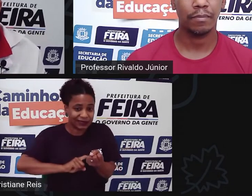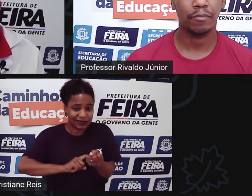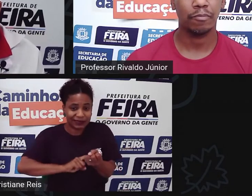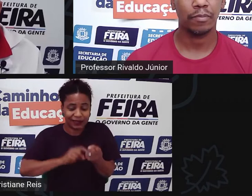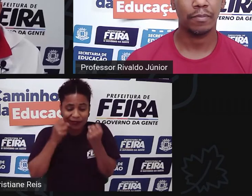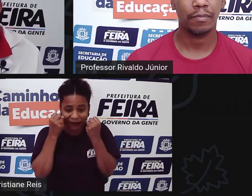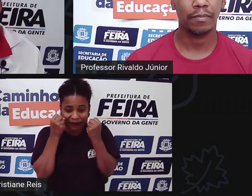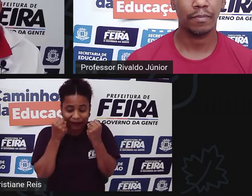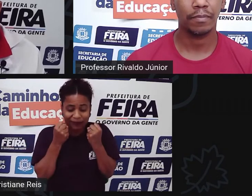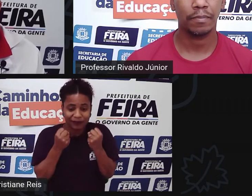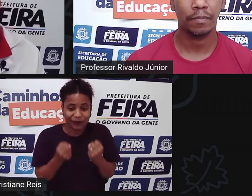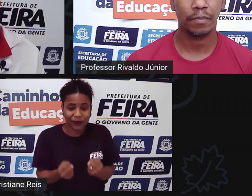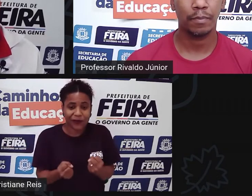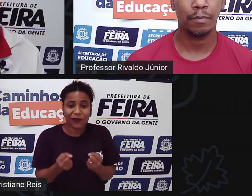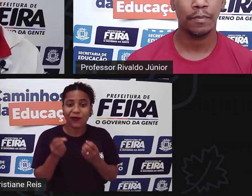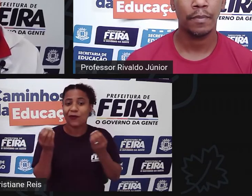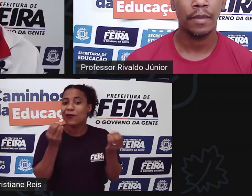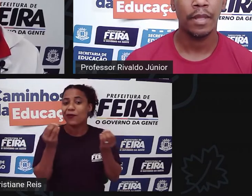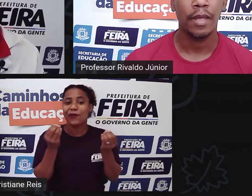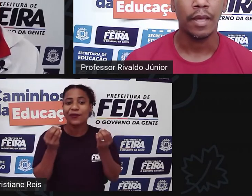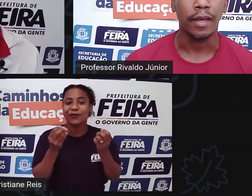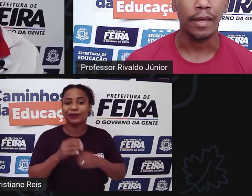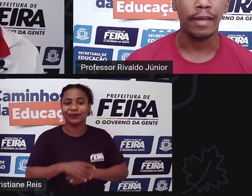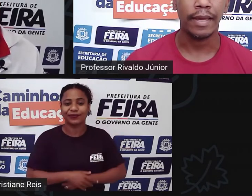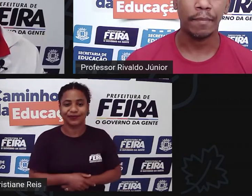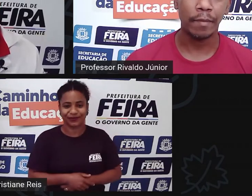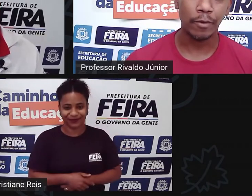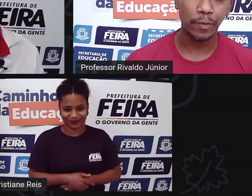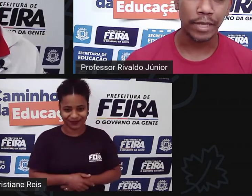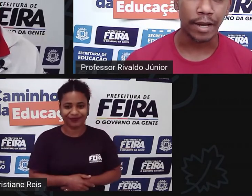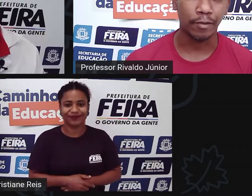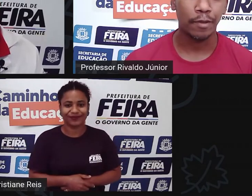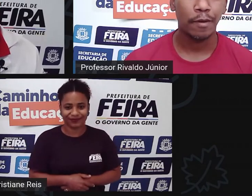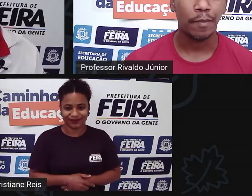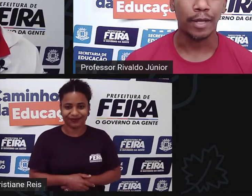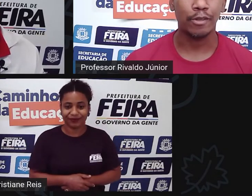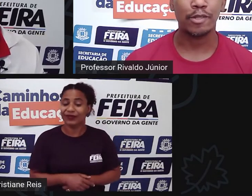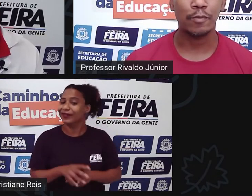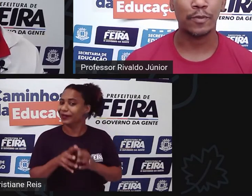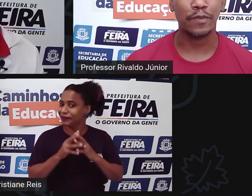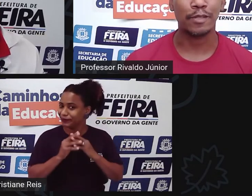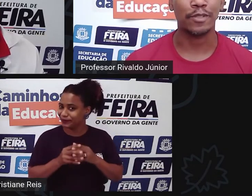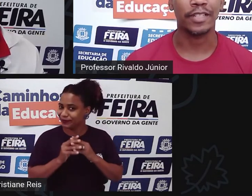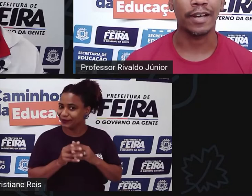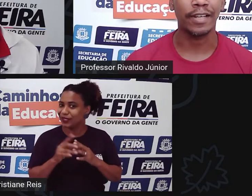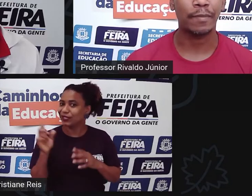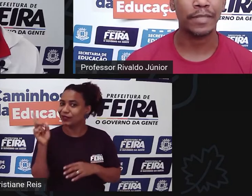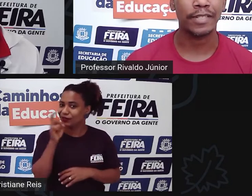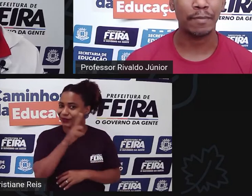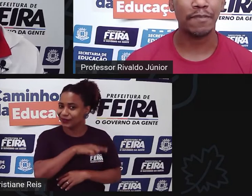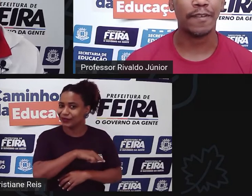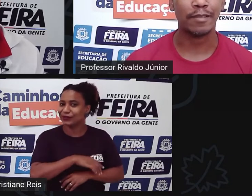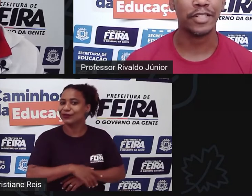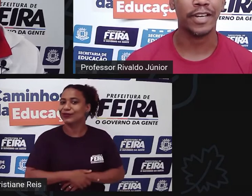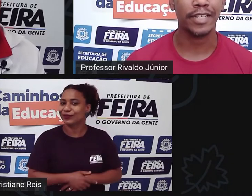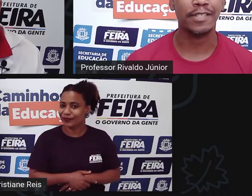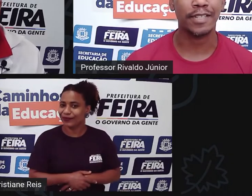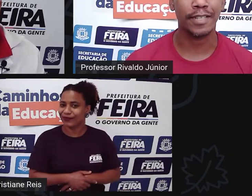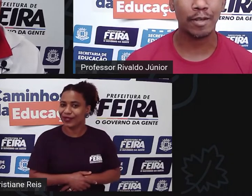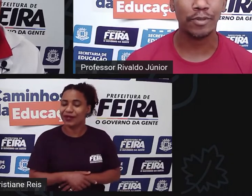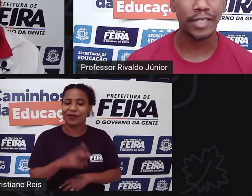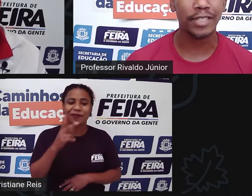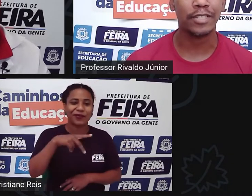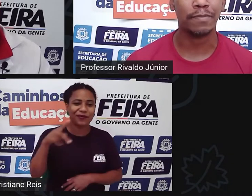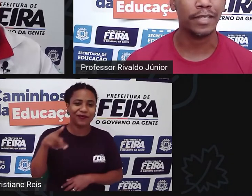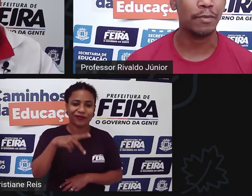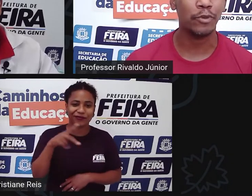pesada em alguns contextos é é bem complicado para nós que somos professores da área seria bem fácil chegar aqui e dizer